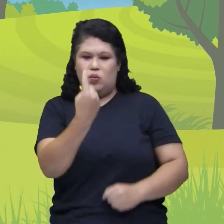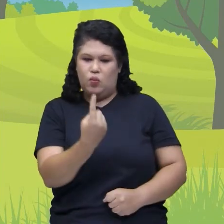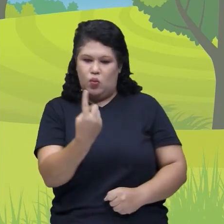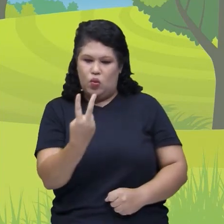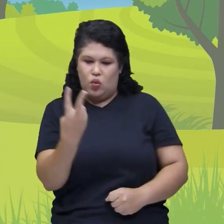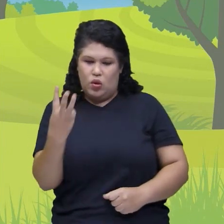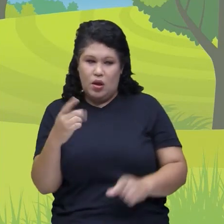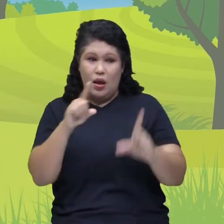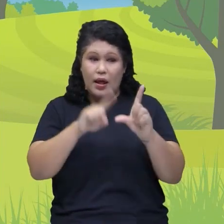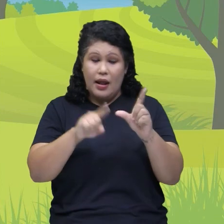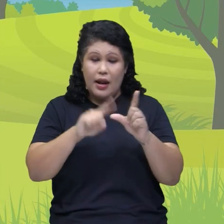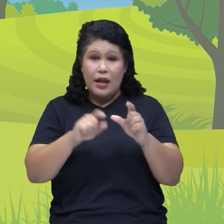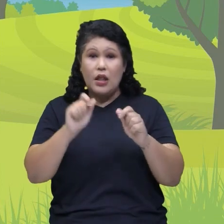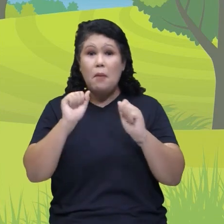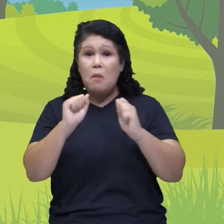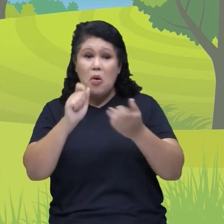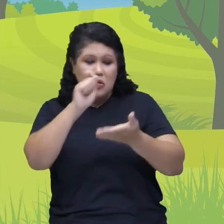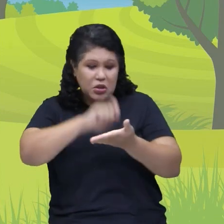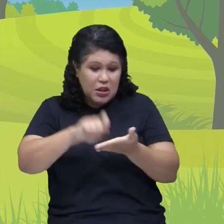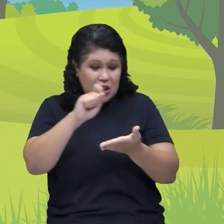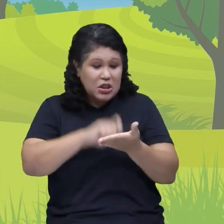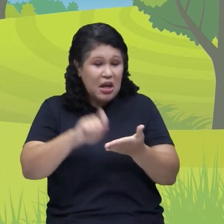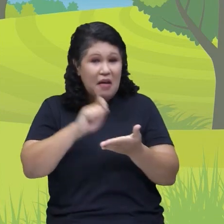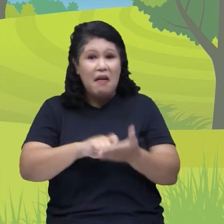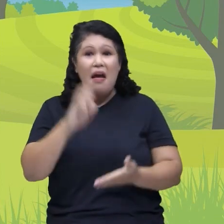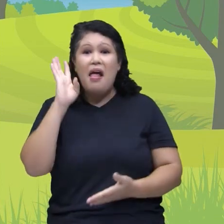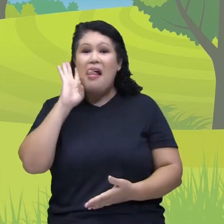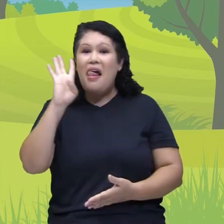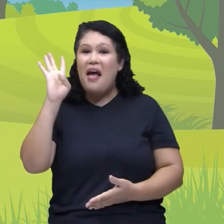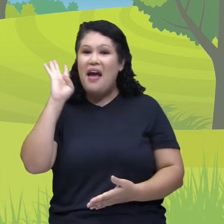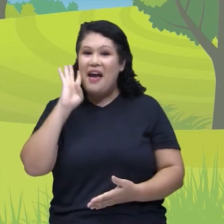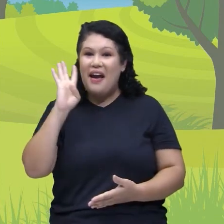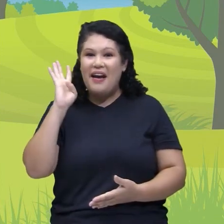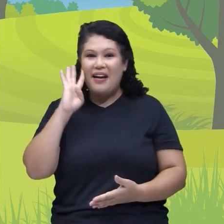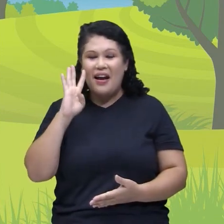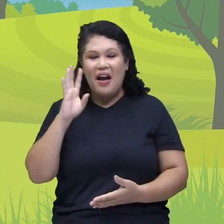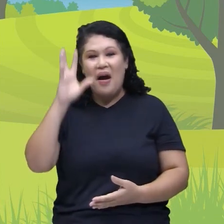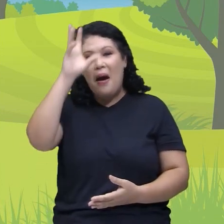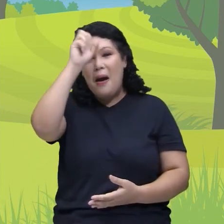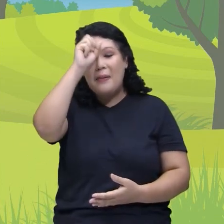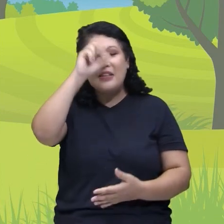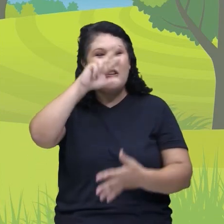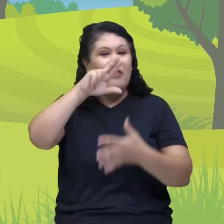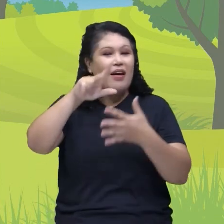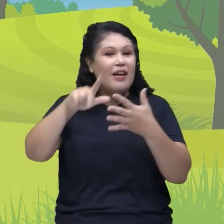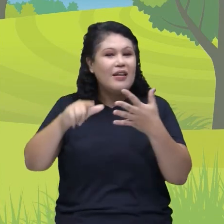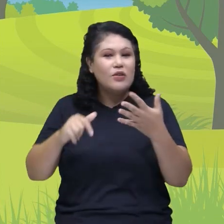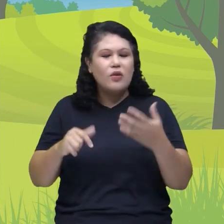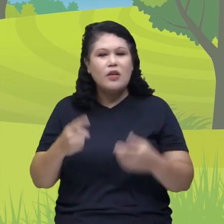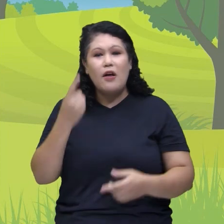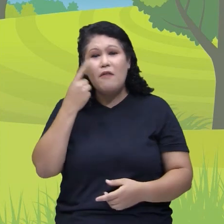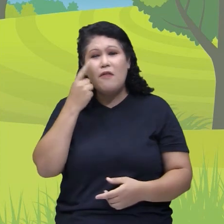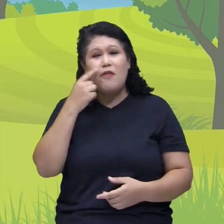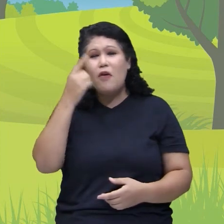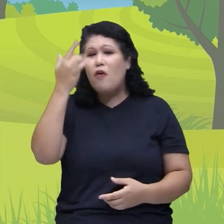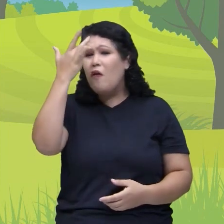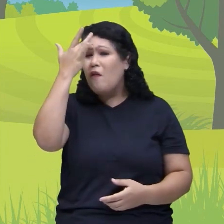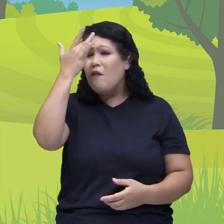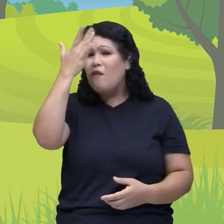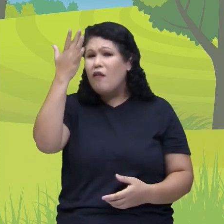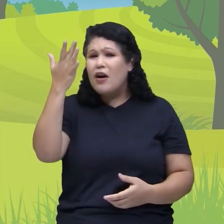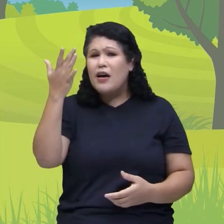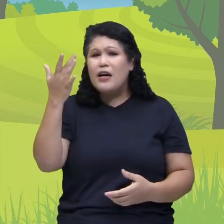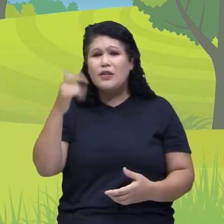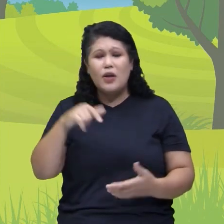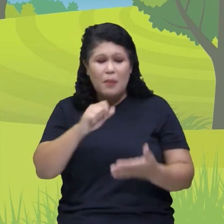posso escrever. Poxa, que legal. Dá para fazer tanta coisa legal. Vocês viram como é super fácil? Numa atividade